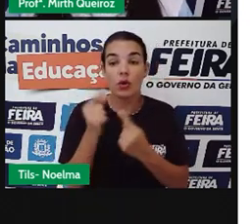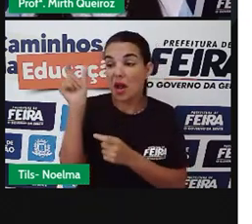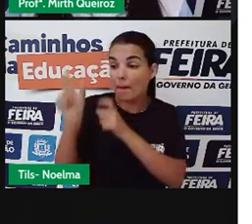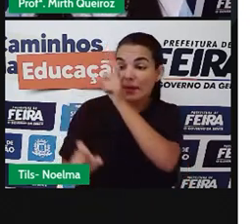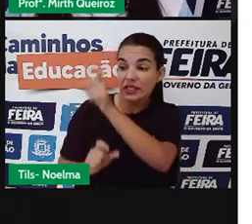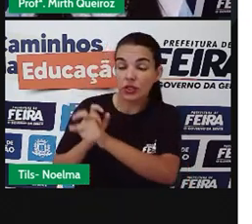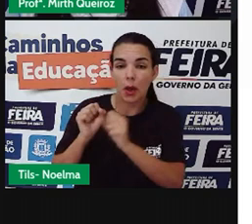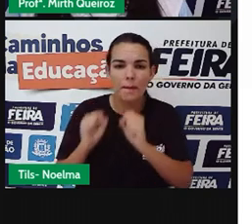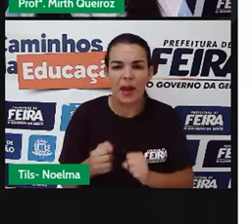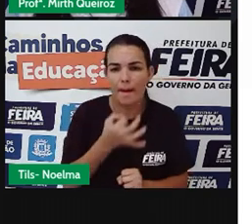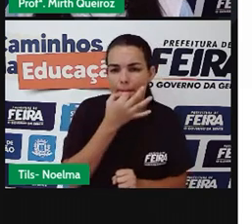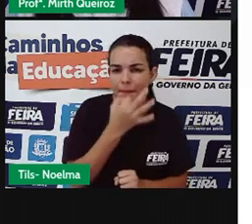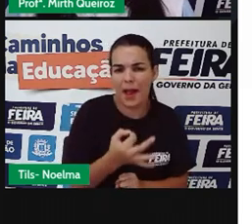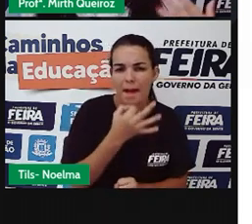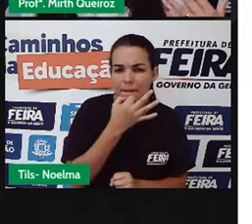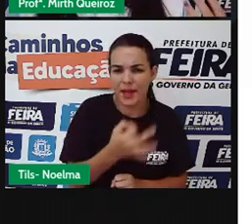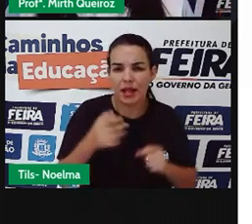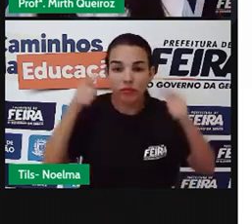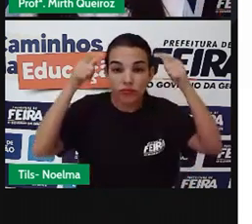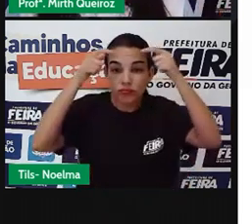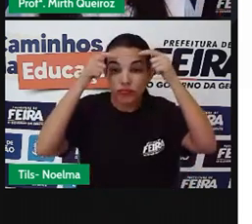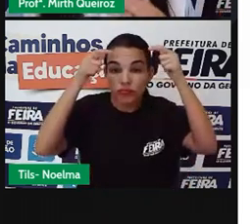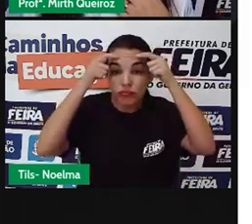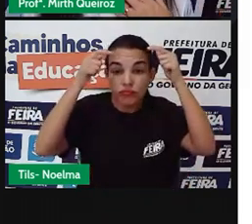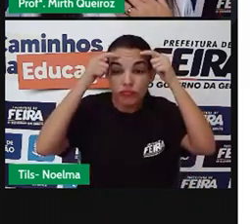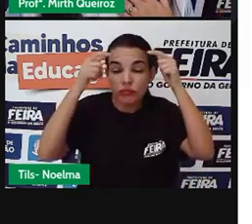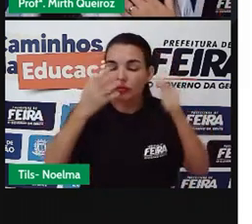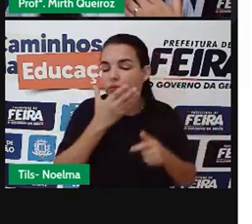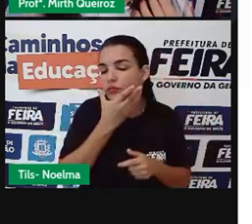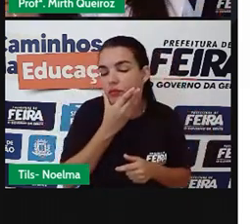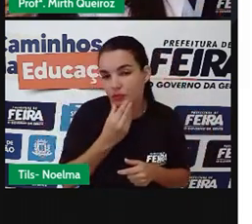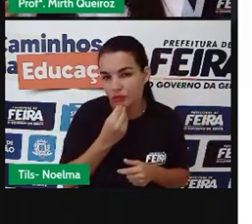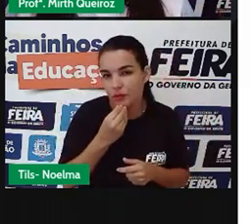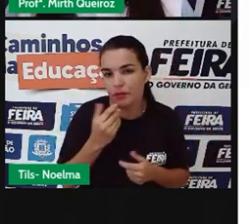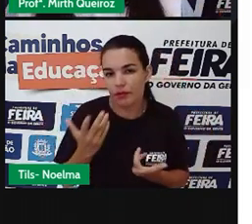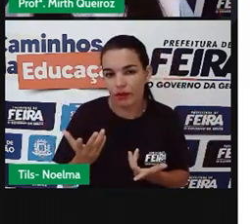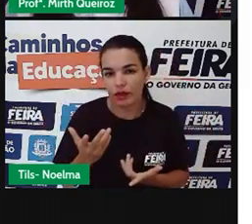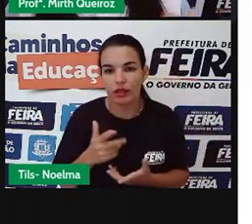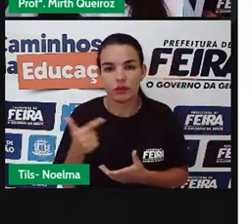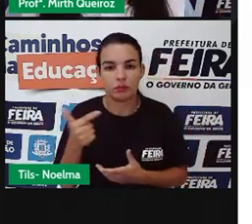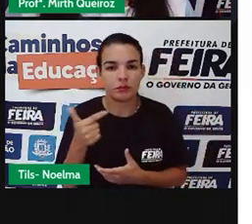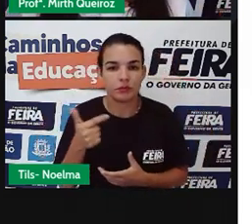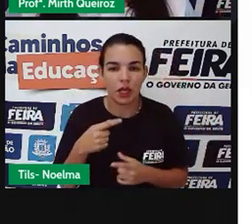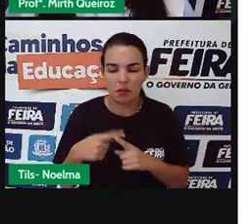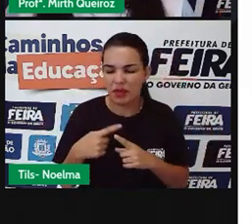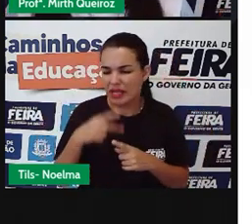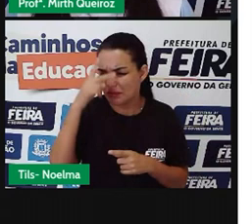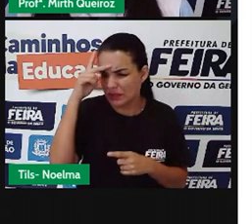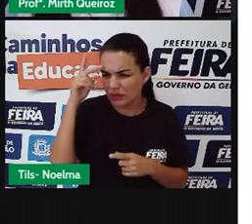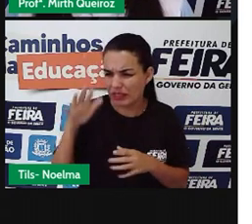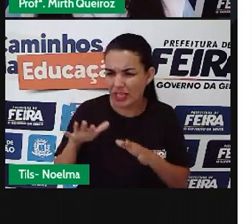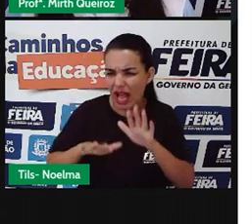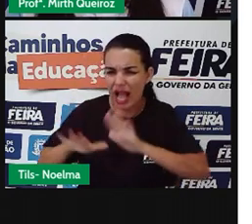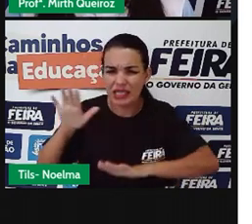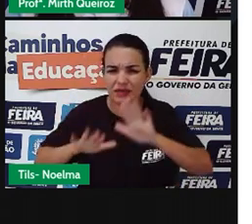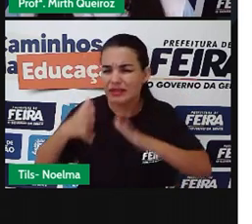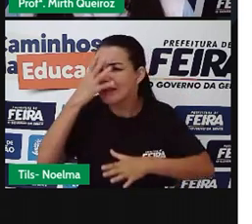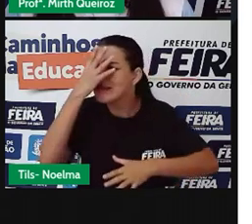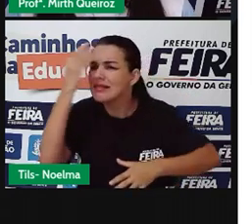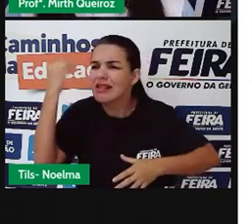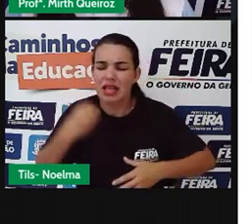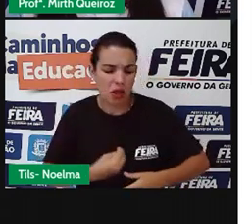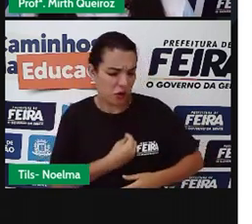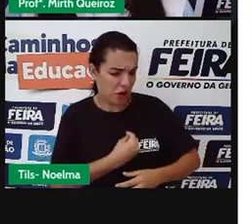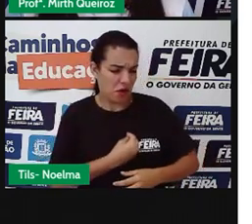abertamente pelo príncipe, né? Aquelas pessoas que estão muito ligadas ao trabalho, aos negócios, que esquecem de viver,